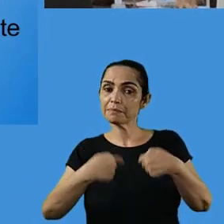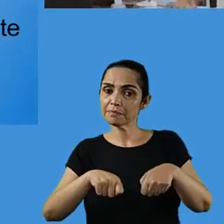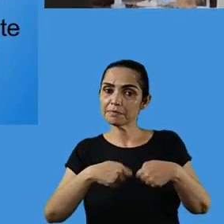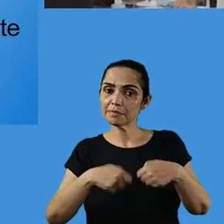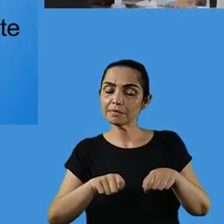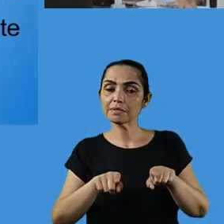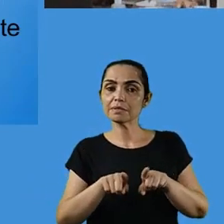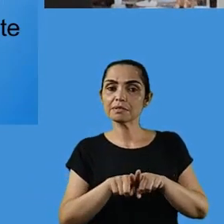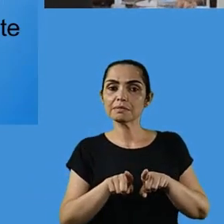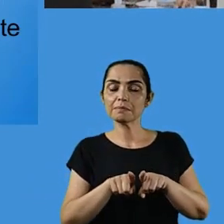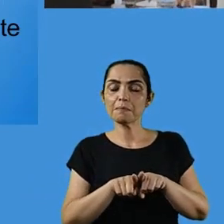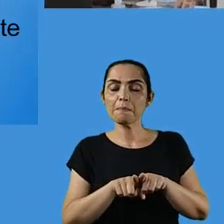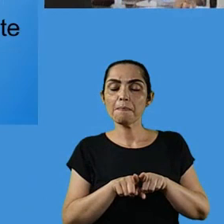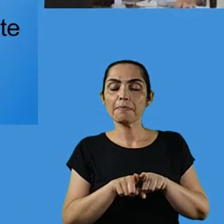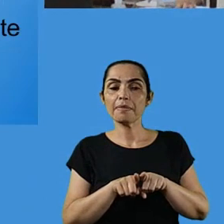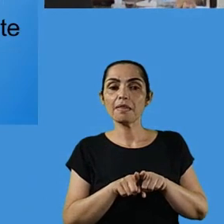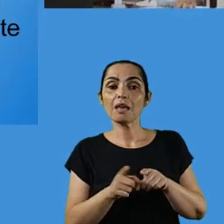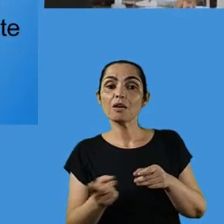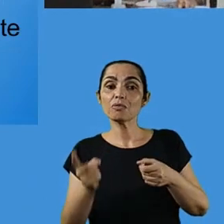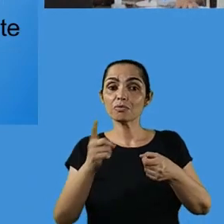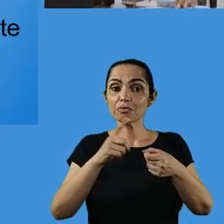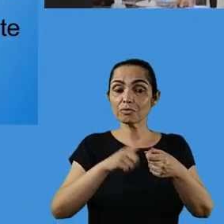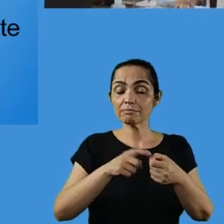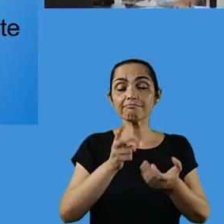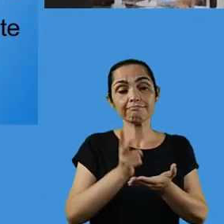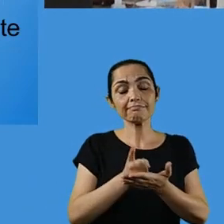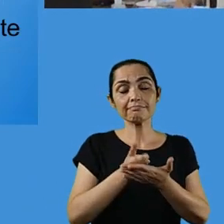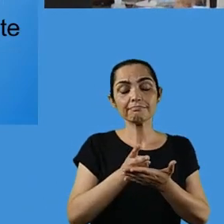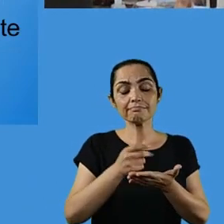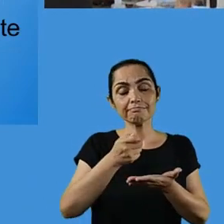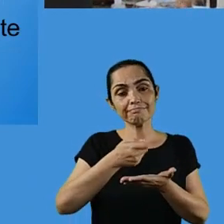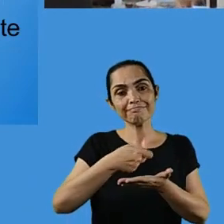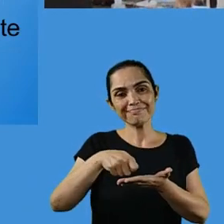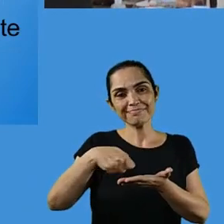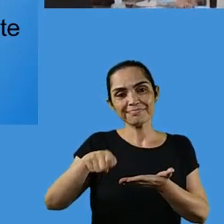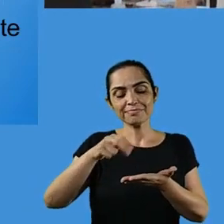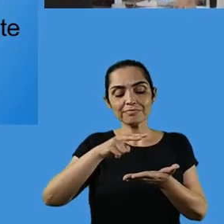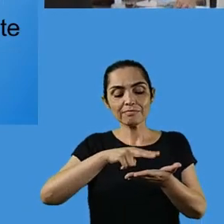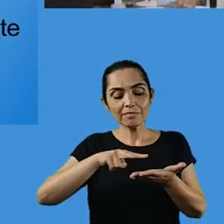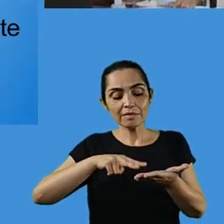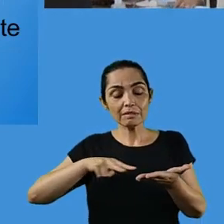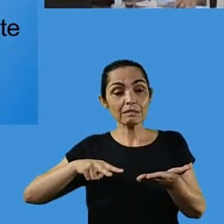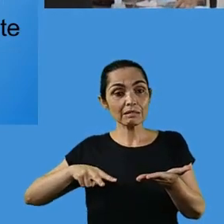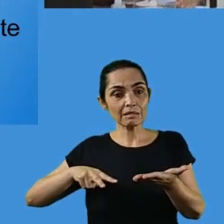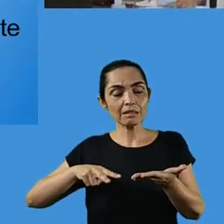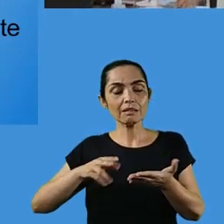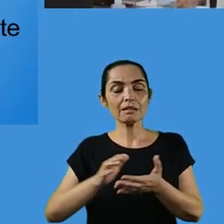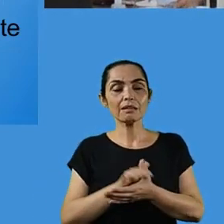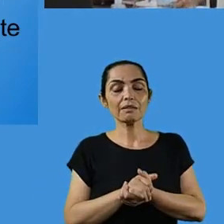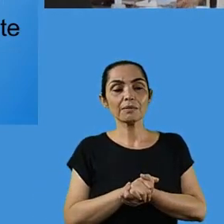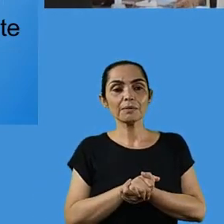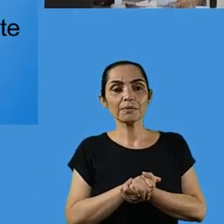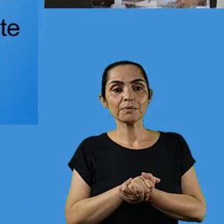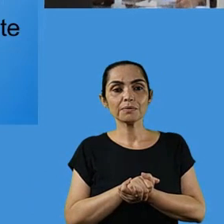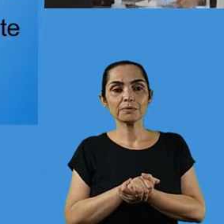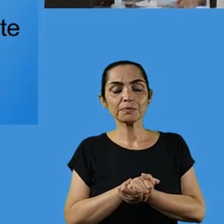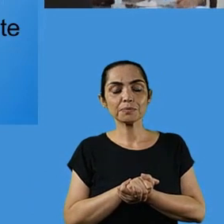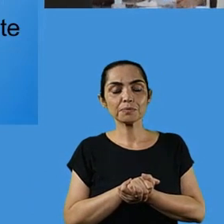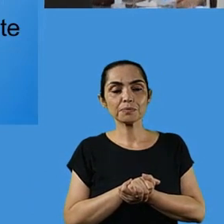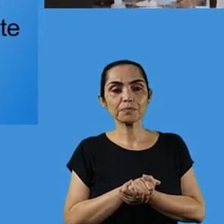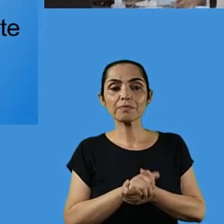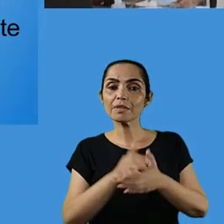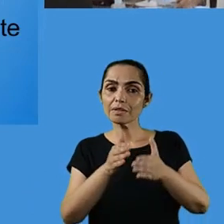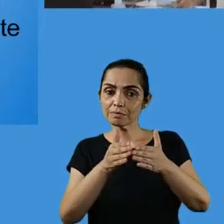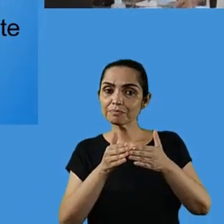pedir, solicitar que isso não é um compromisso só da língua portuguesa. Leitura e escrita ela deve estar